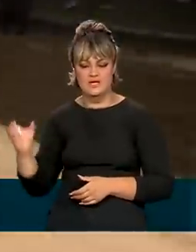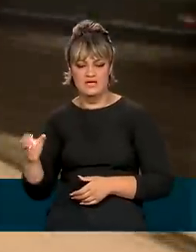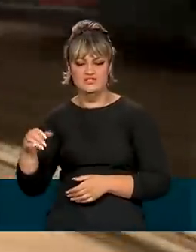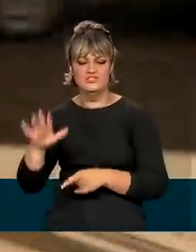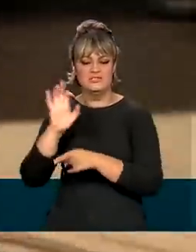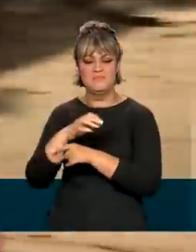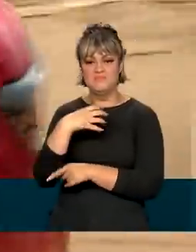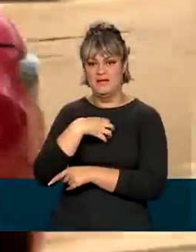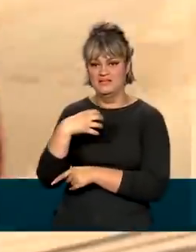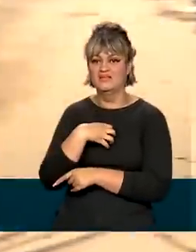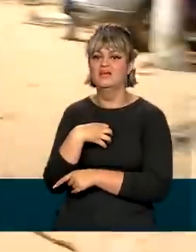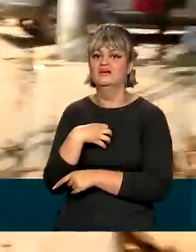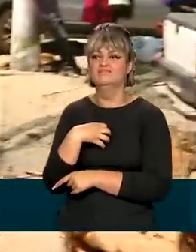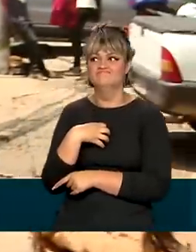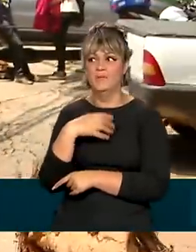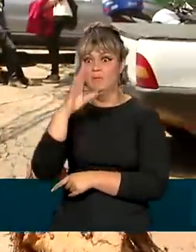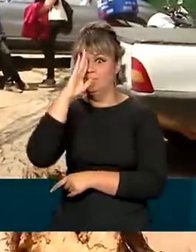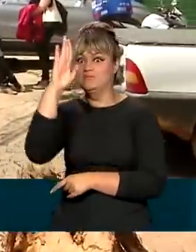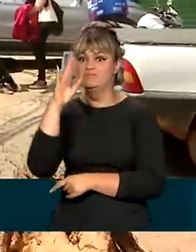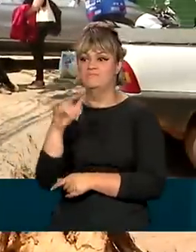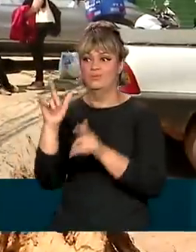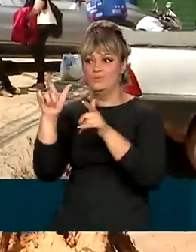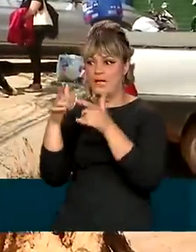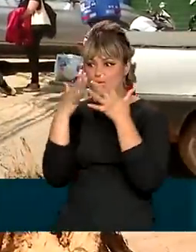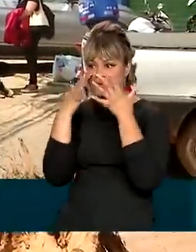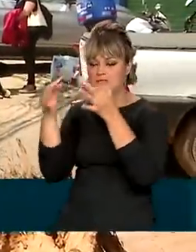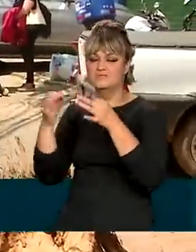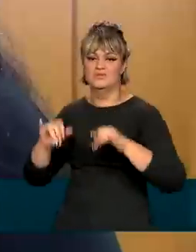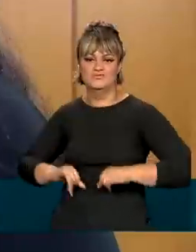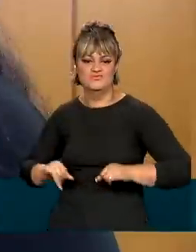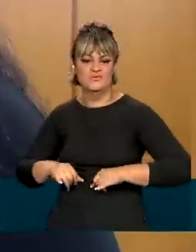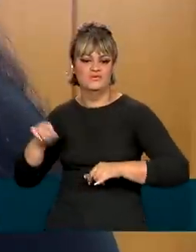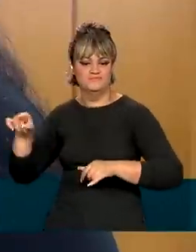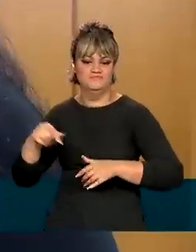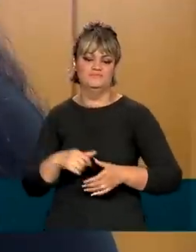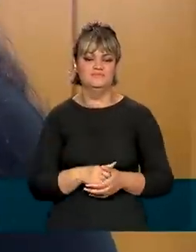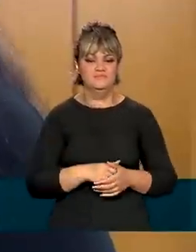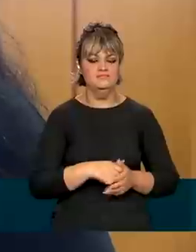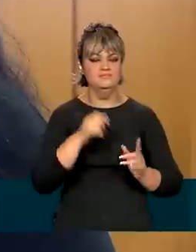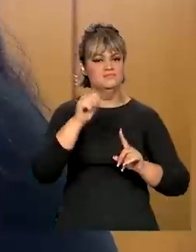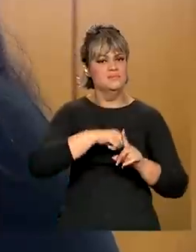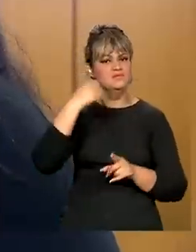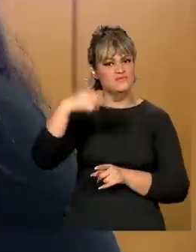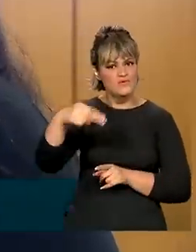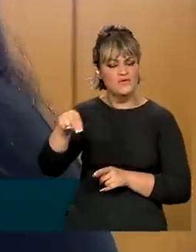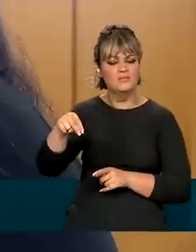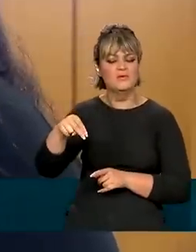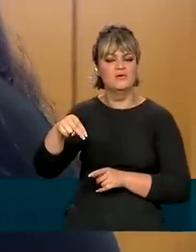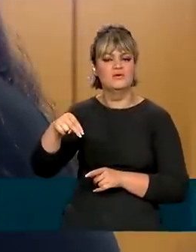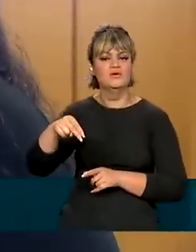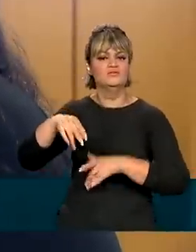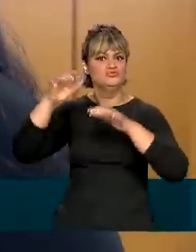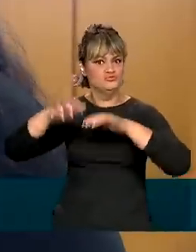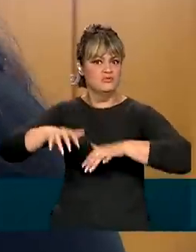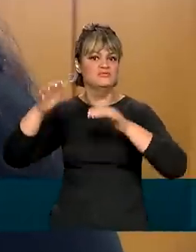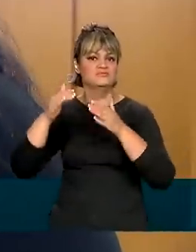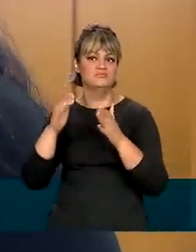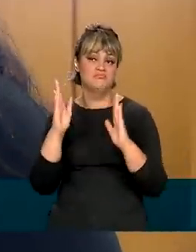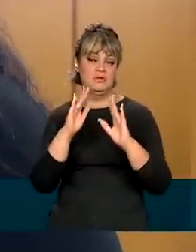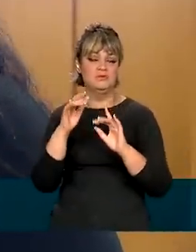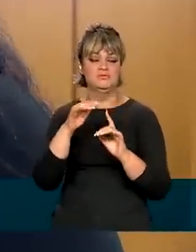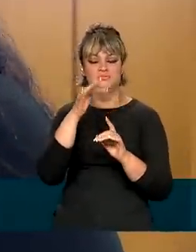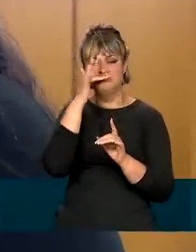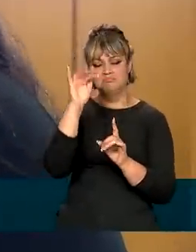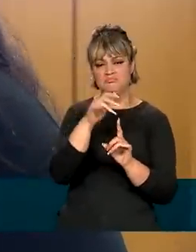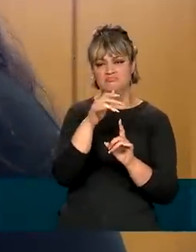estado da Bahia deverão ser os locais mais afetados. Novembro já é o mês chuvoso, apesar de estarmos ainda na primavera. Mas, a